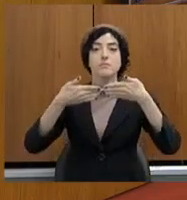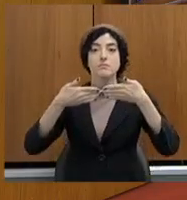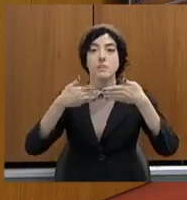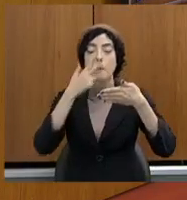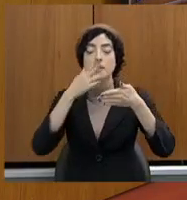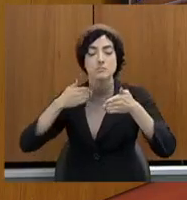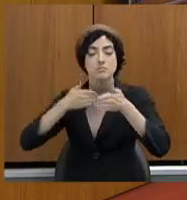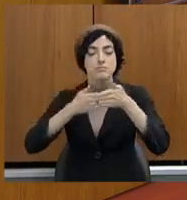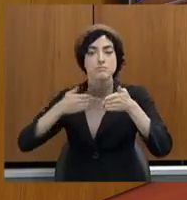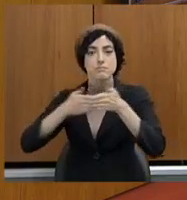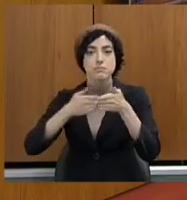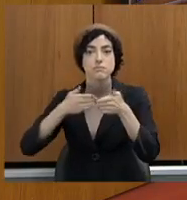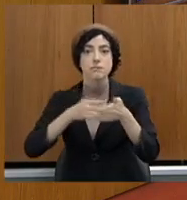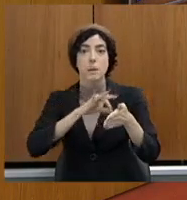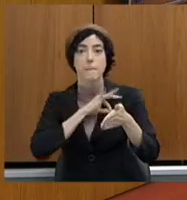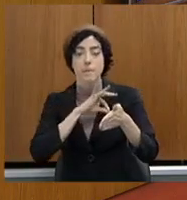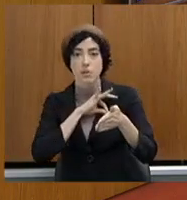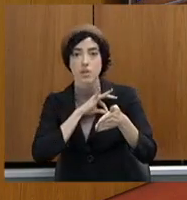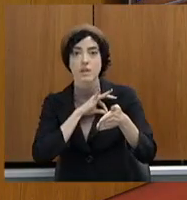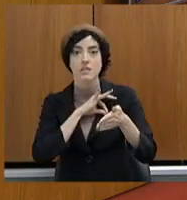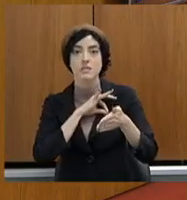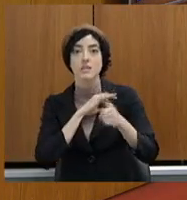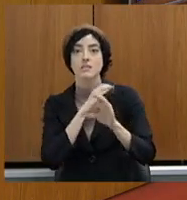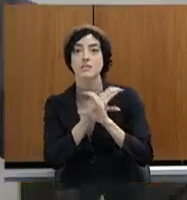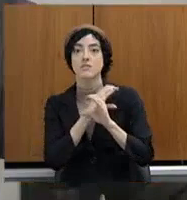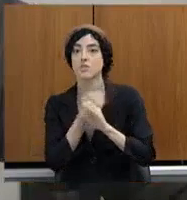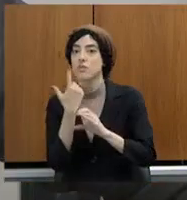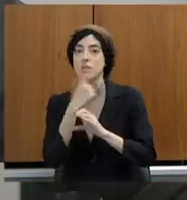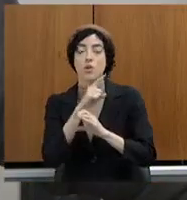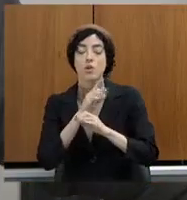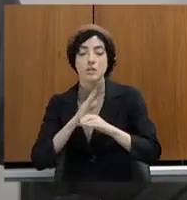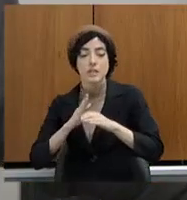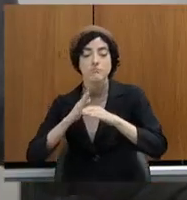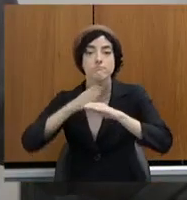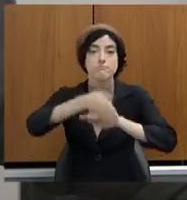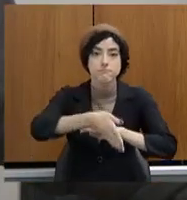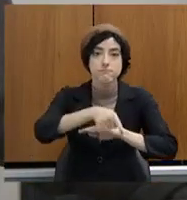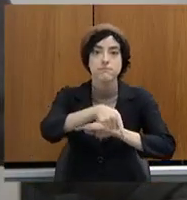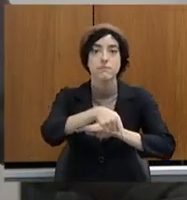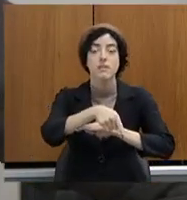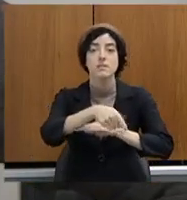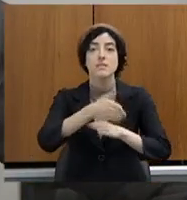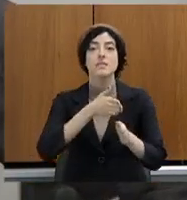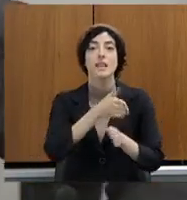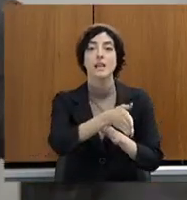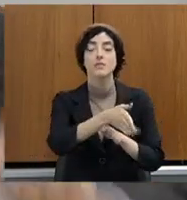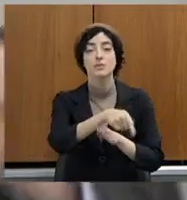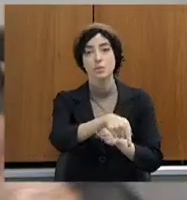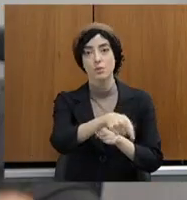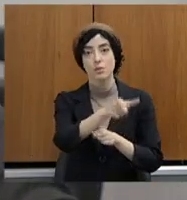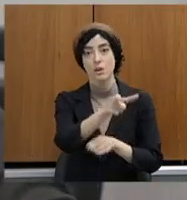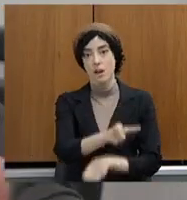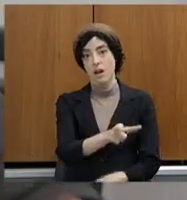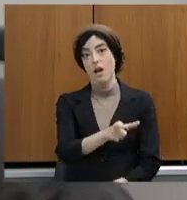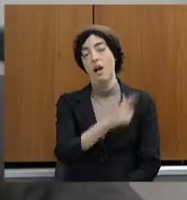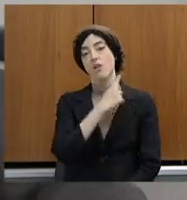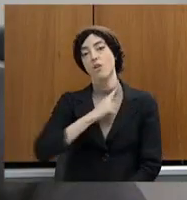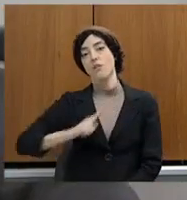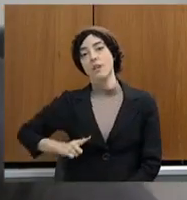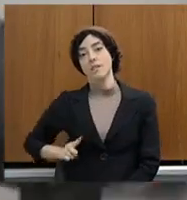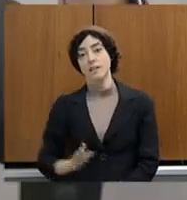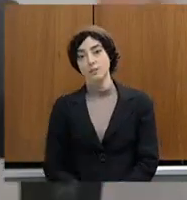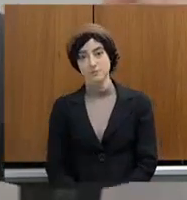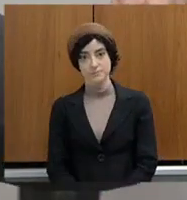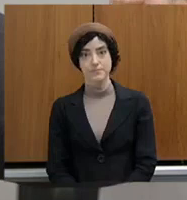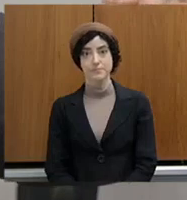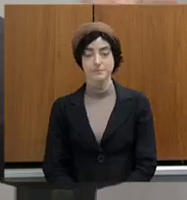governador. Então, quero deixar esse tema aqui muito bem claro em relação. Preocupa, doutor Joaquim, quando se